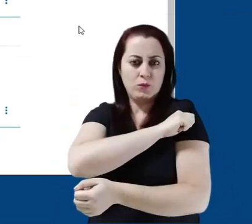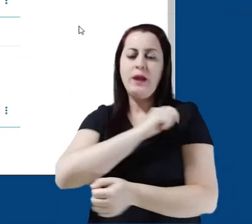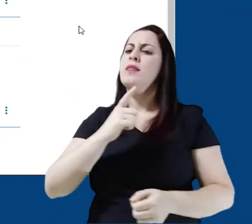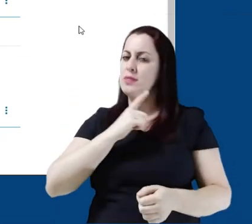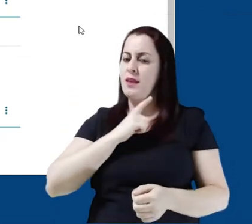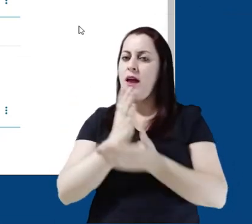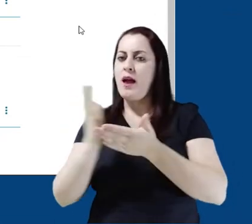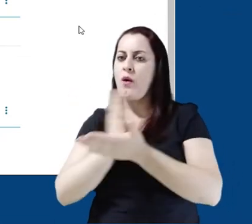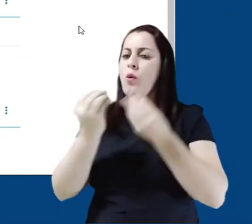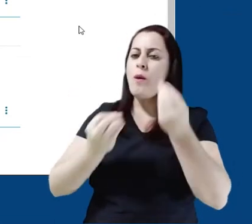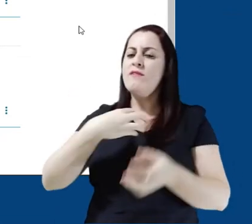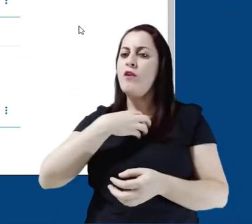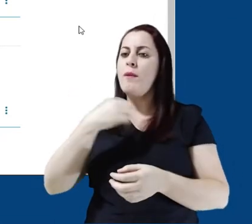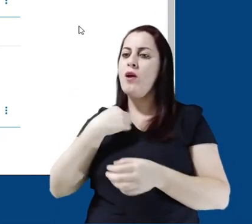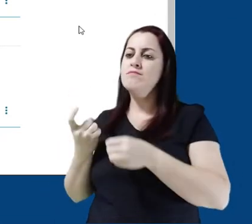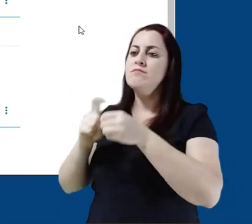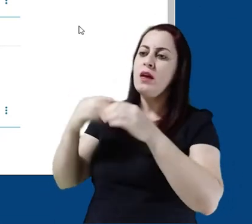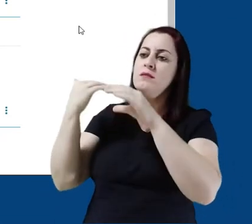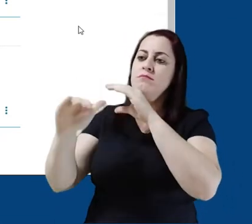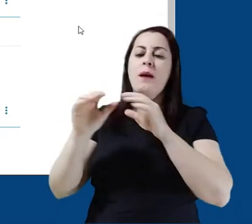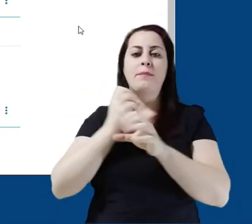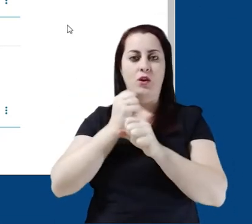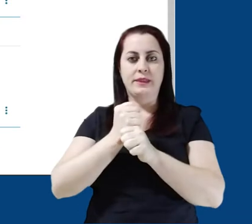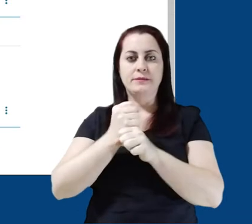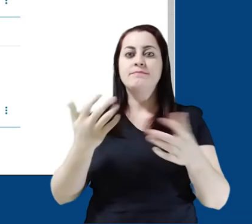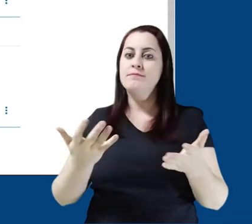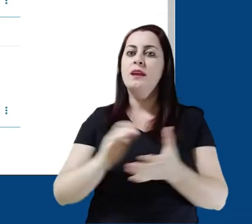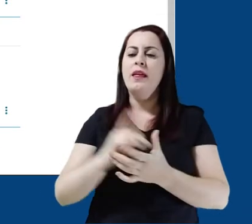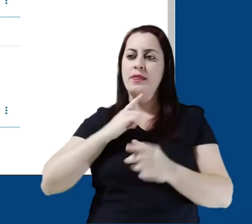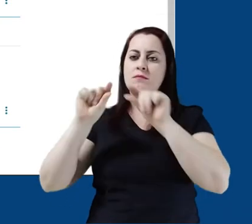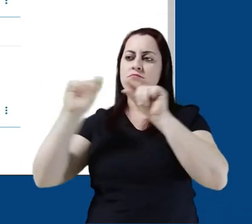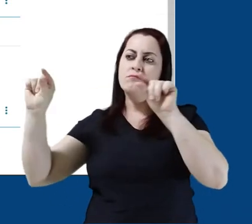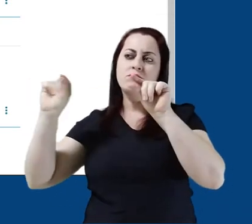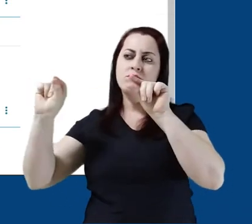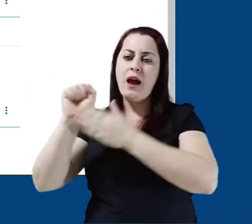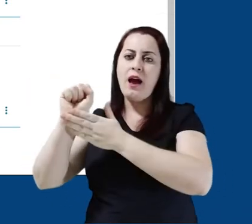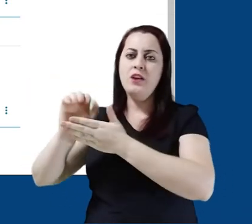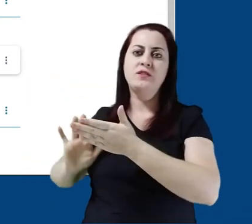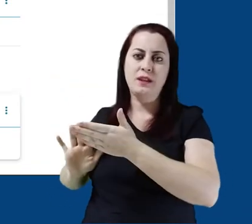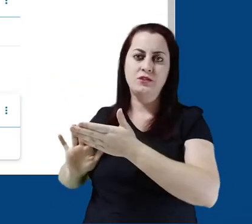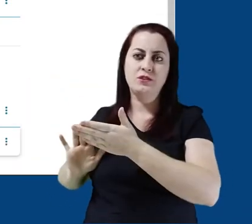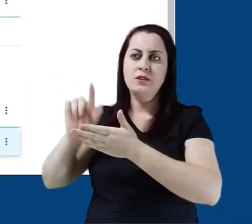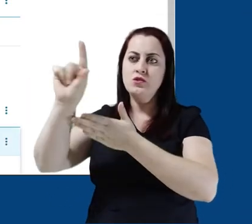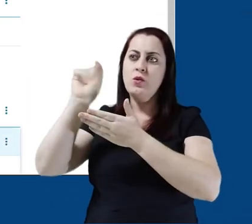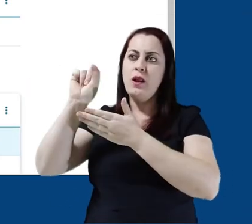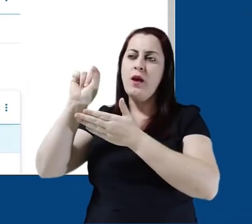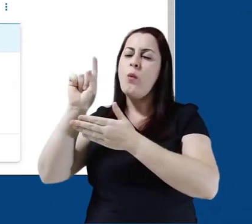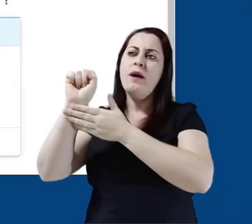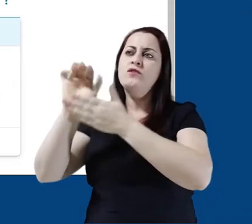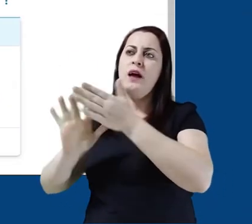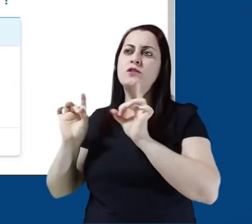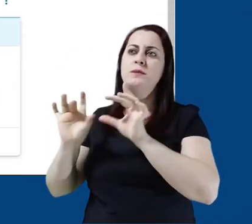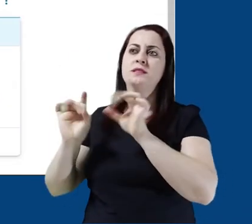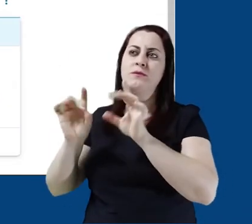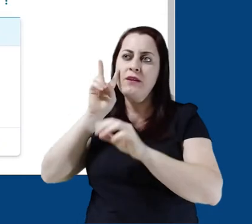algumas formas de dar o feedback ou a pontuação. Uma das maneiras é navegando pela aba de atividades e selecionando uma atividade específica